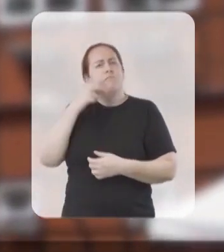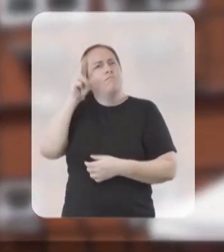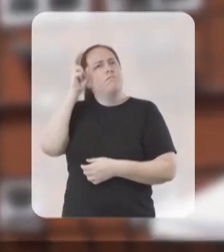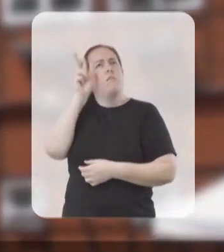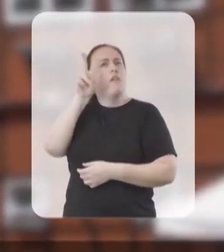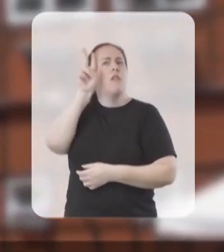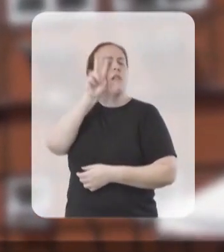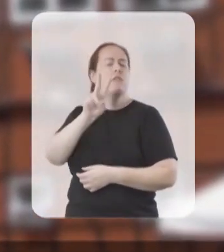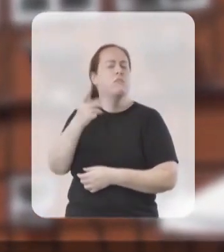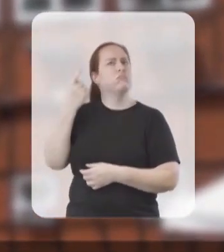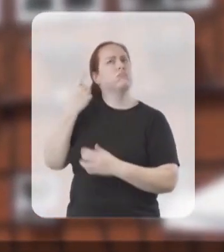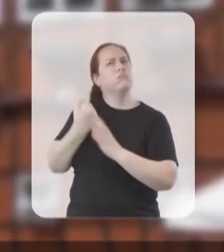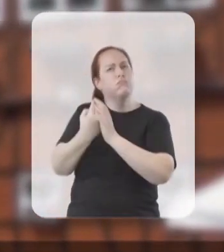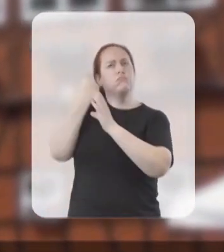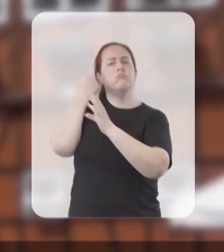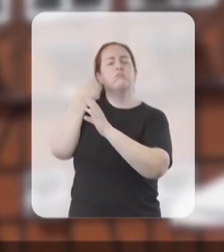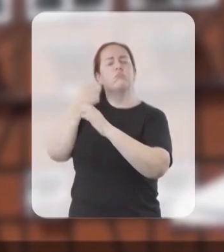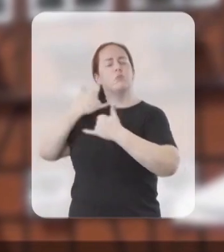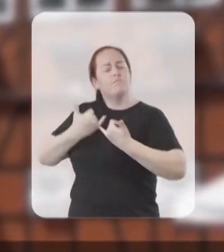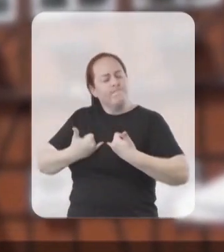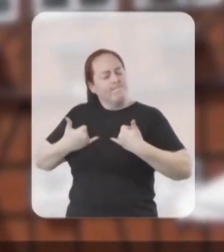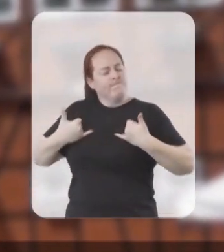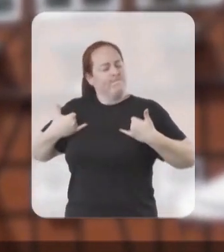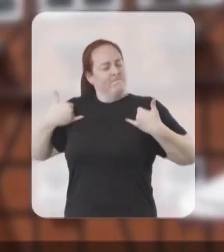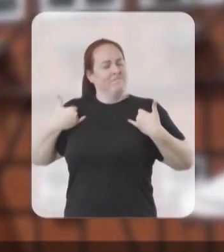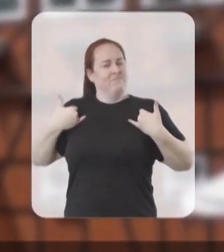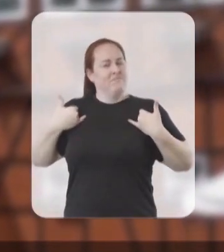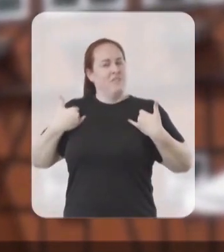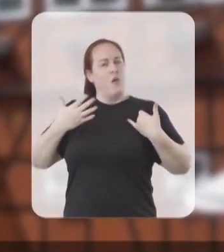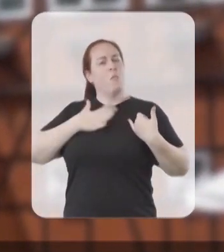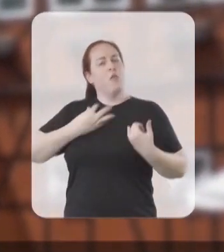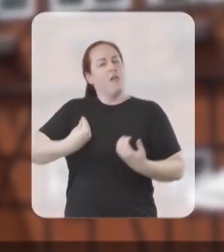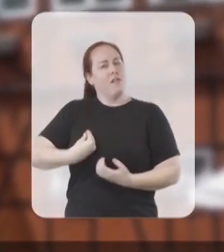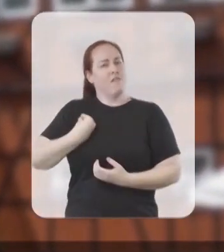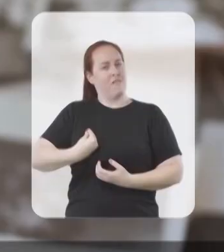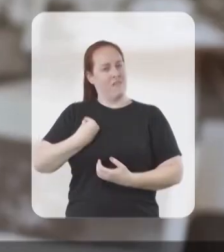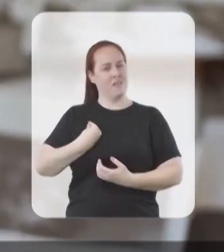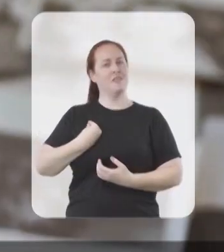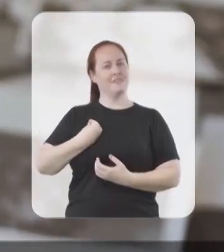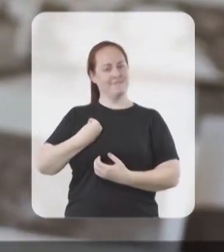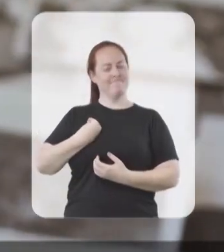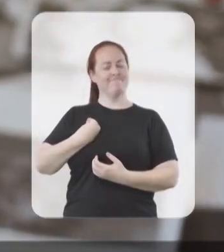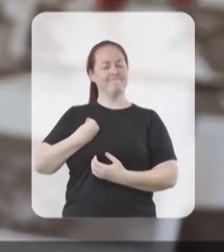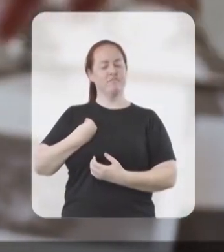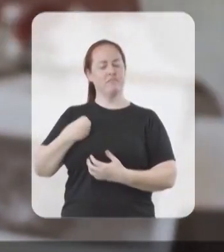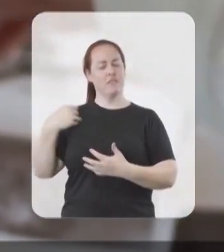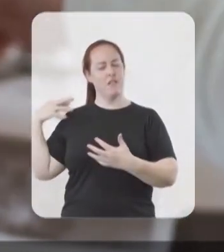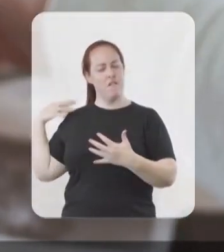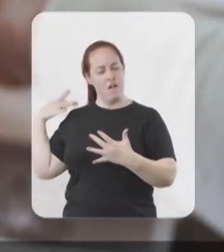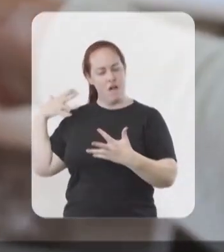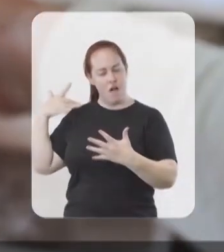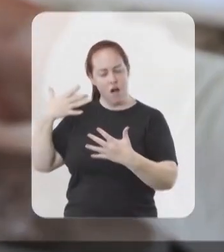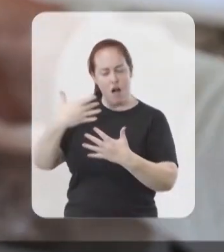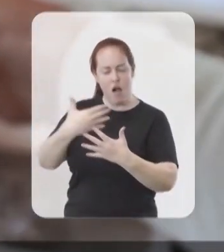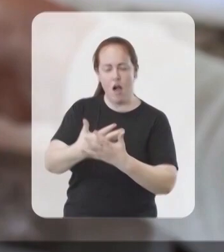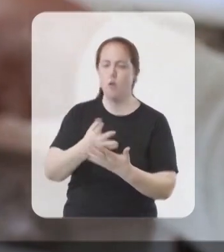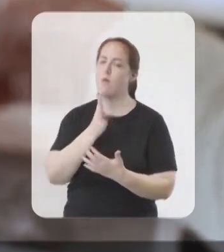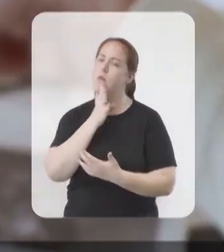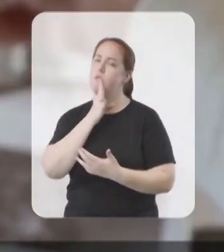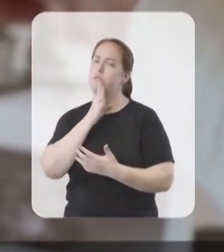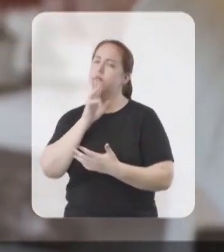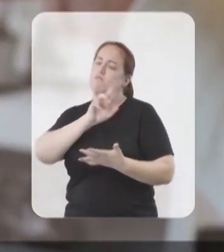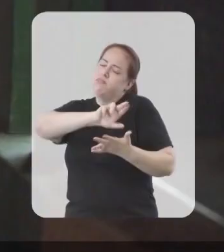trás e me orgulho do que vejo. Esta é minha vida. Neste caminho conheci tanta